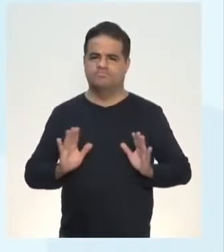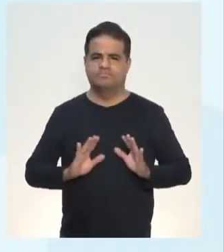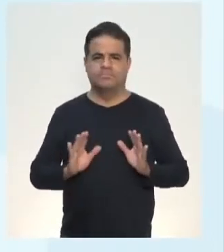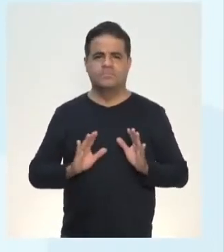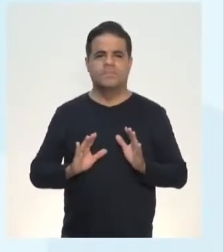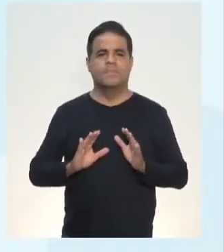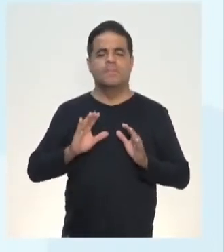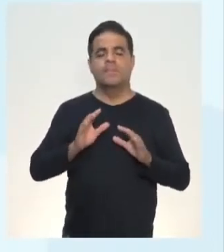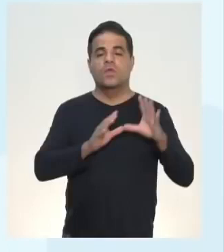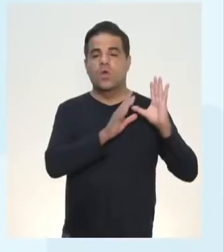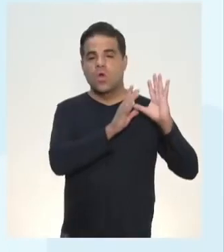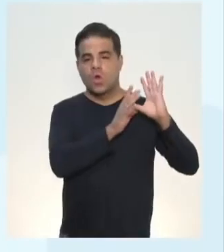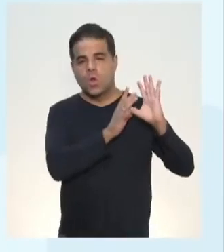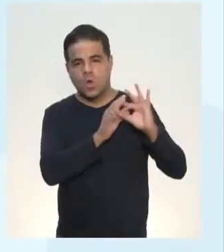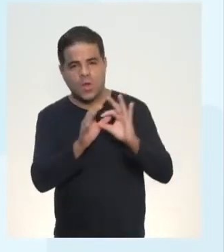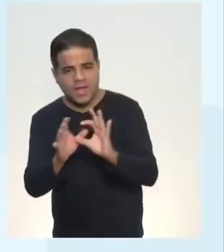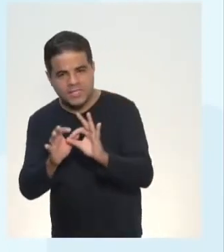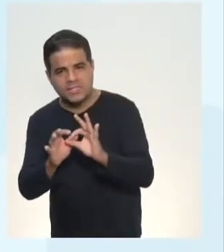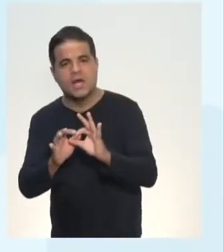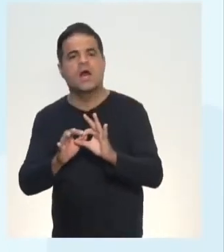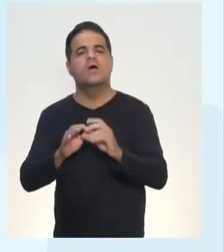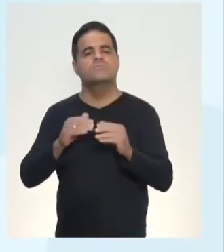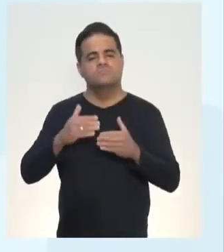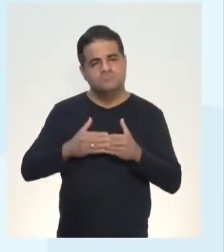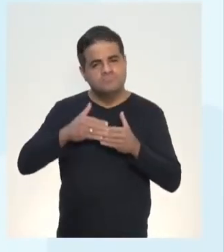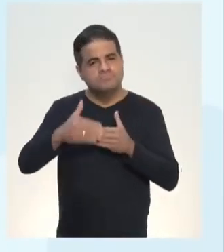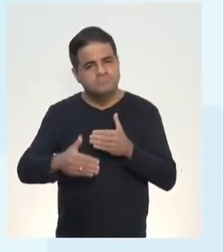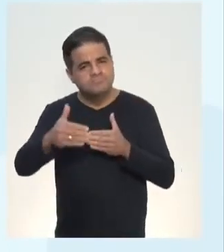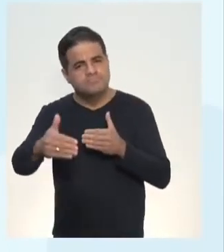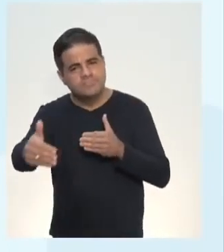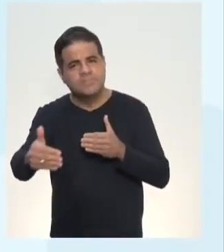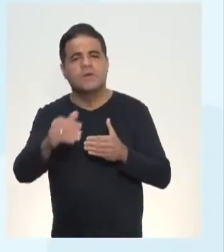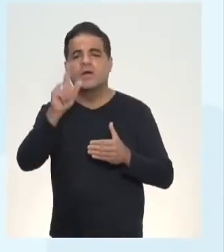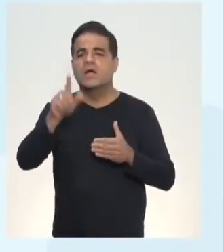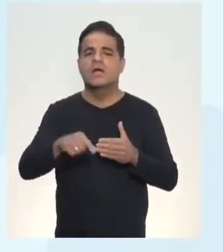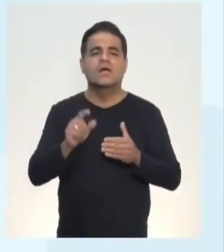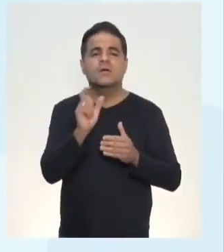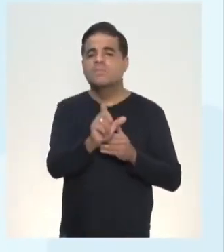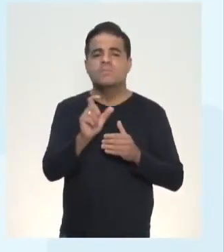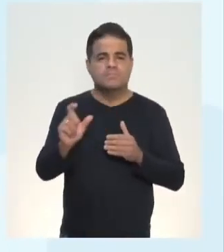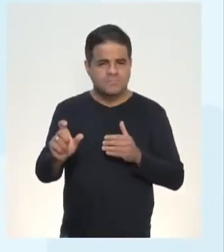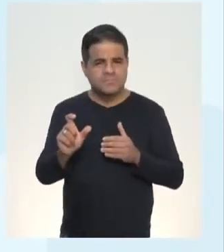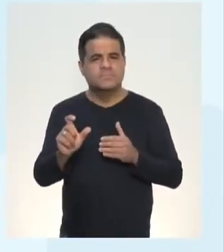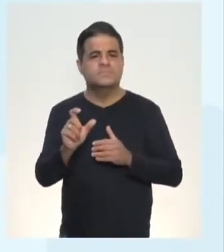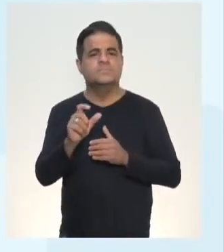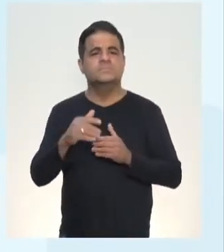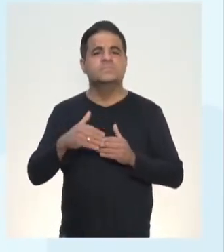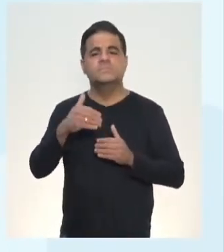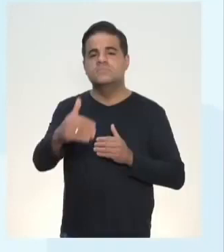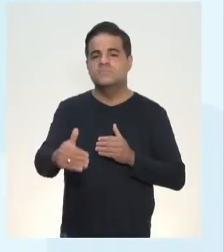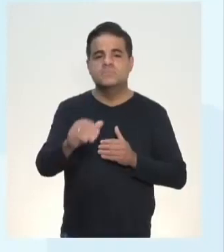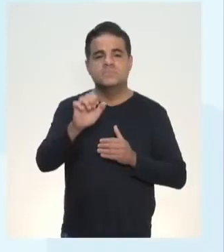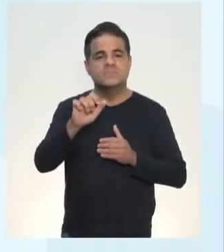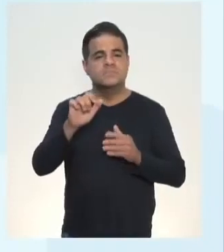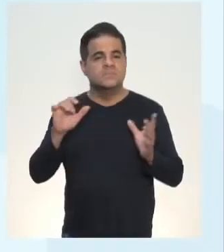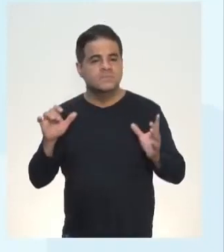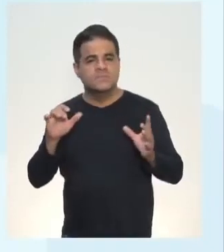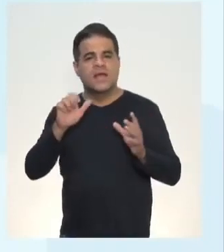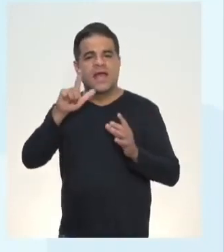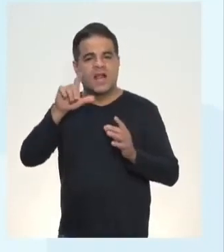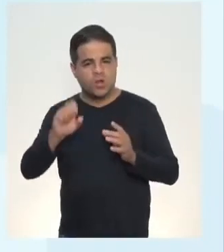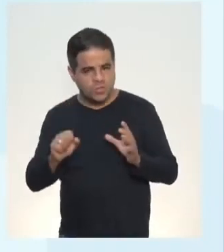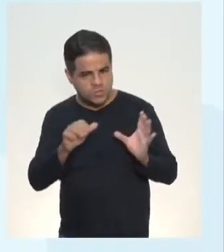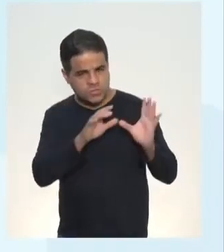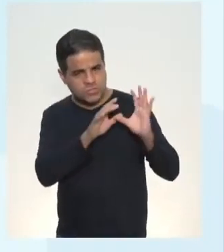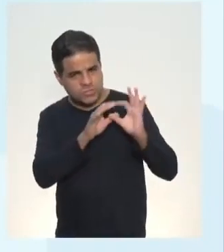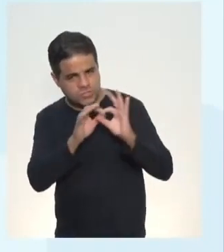Coesão sequencial. São termos comumente denominados elos coesivos